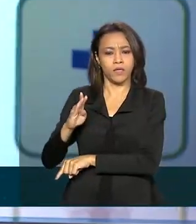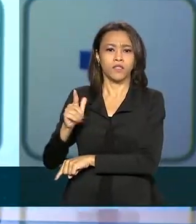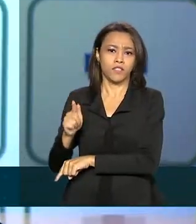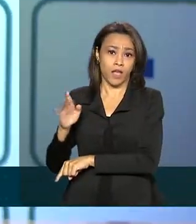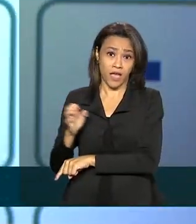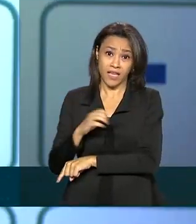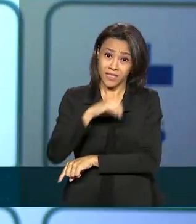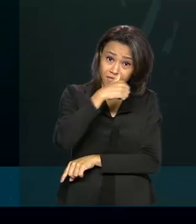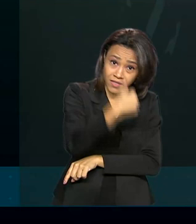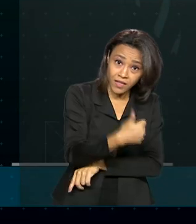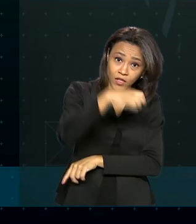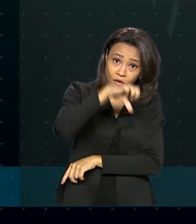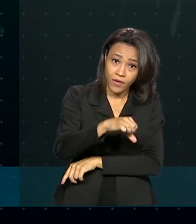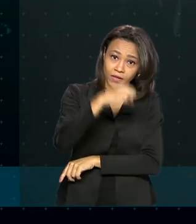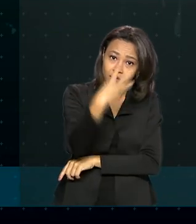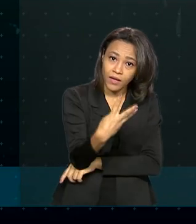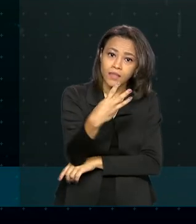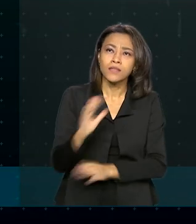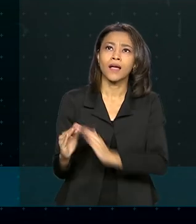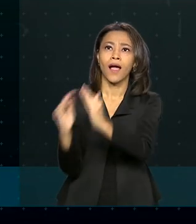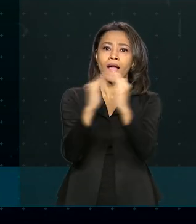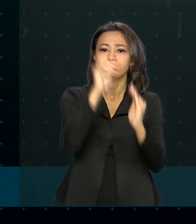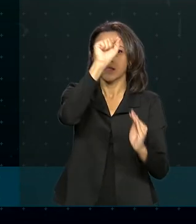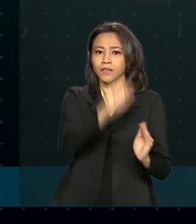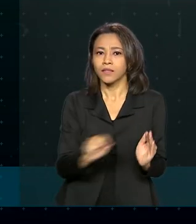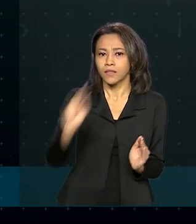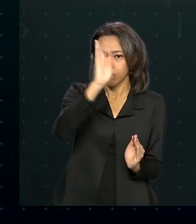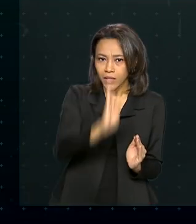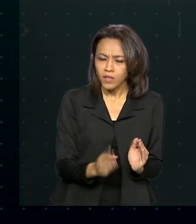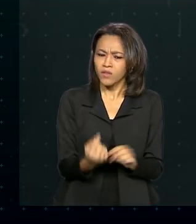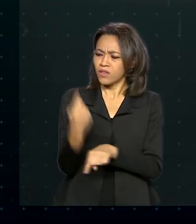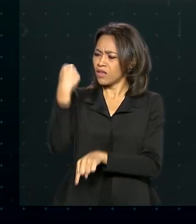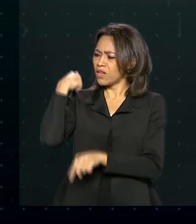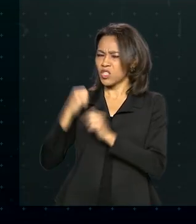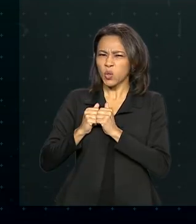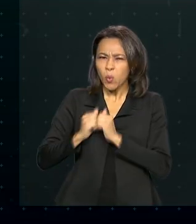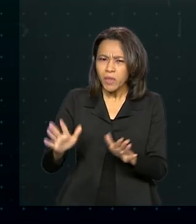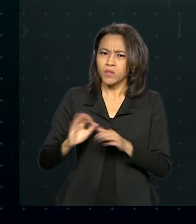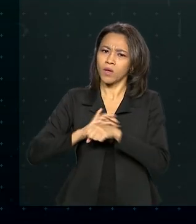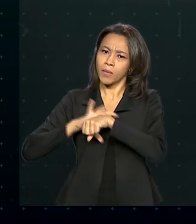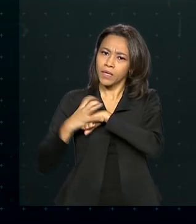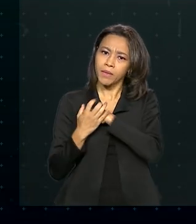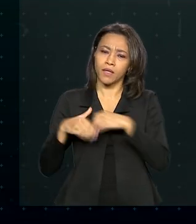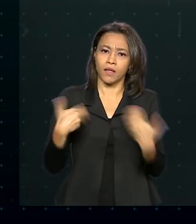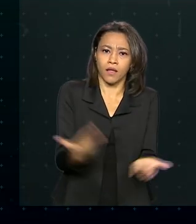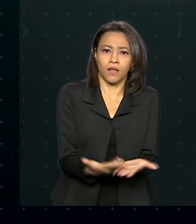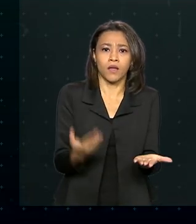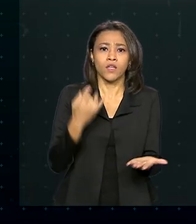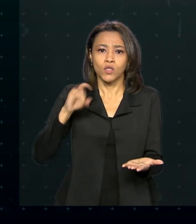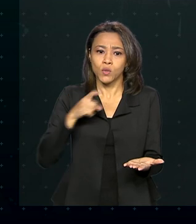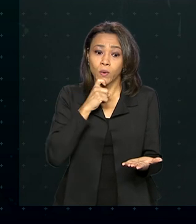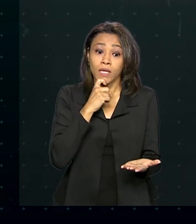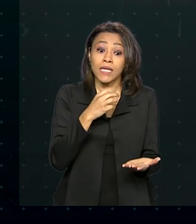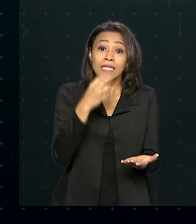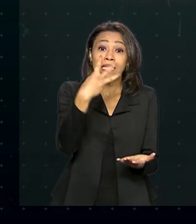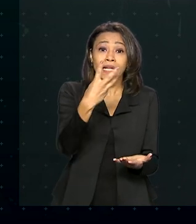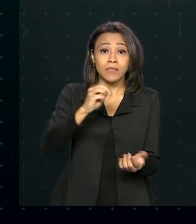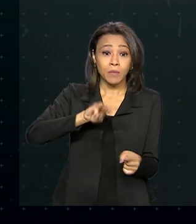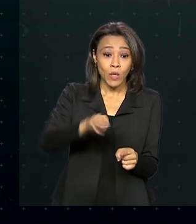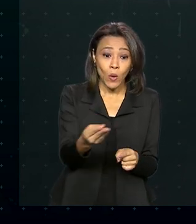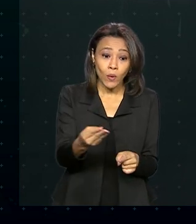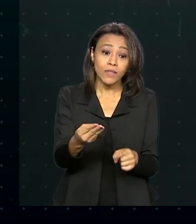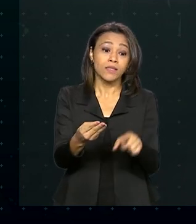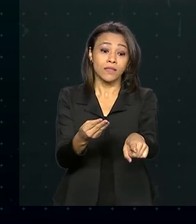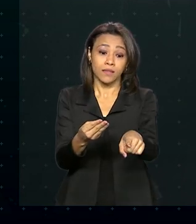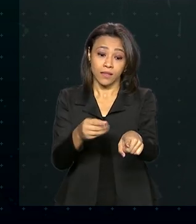mil domicílios do país. Desde o início da pandemia até julho, cerca de 13 milhões e 300 mil pessoas já